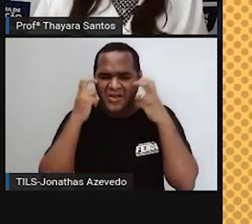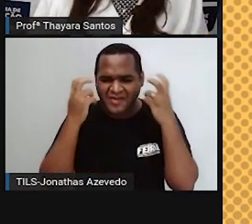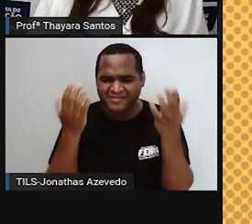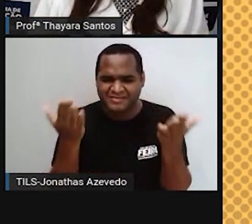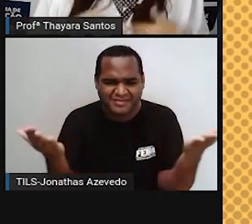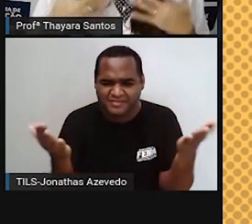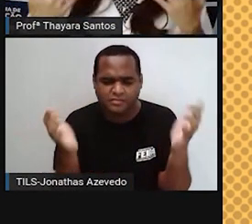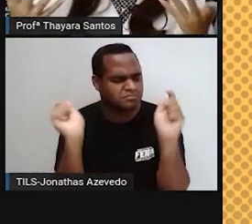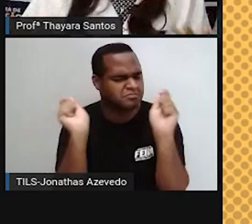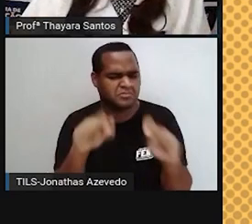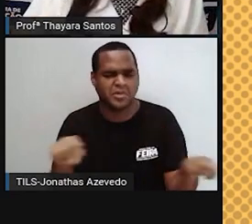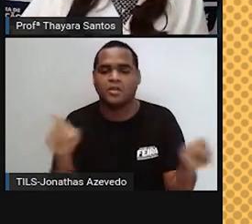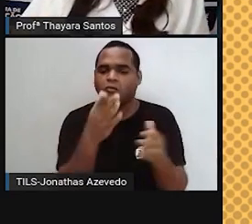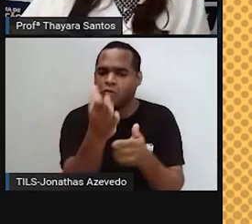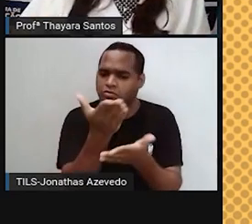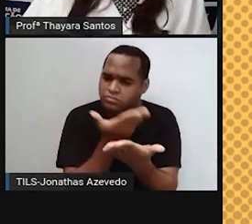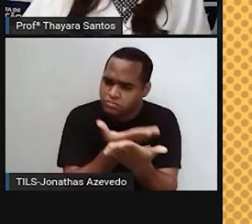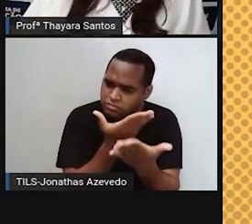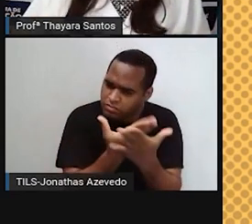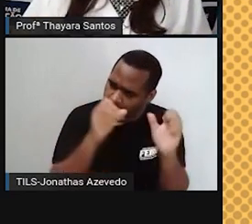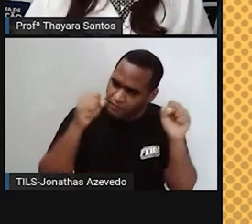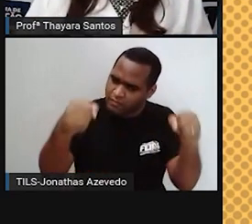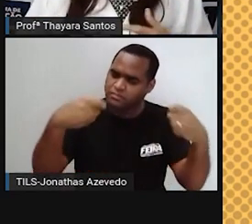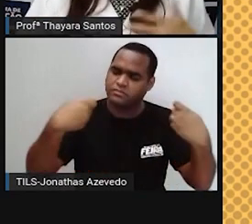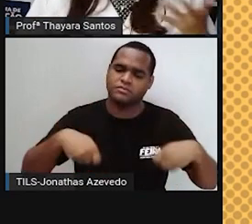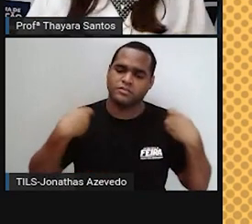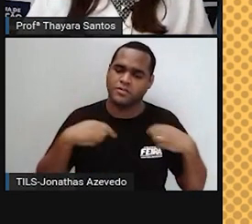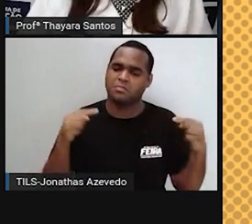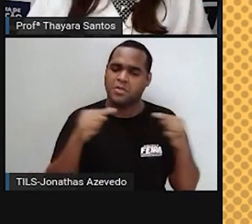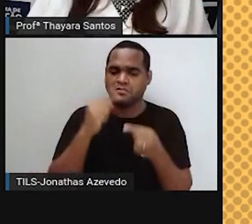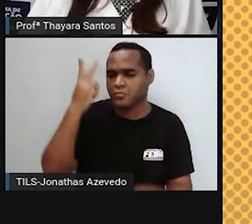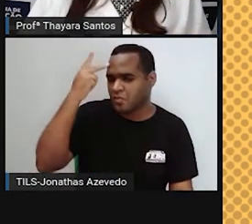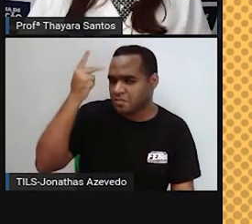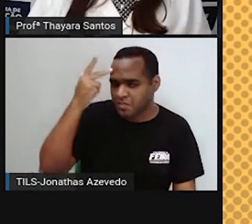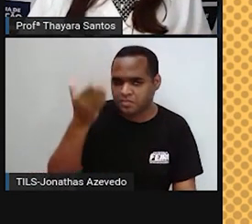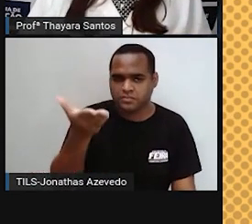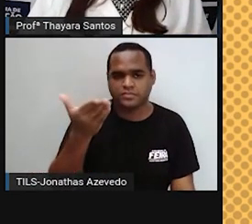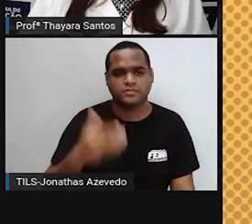falar sobre isso, de estudar sobre isso. Isso é algo natural.